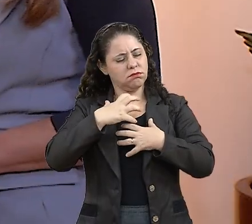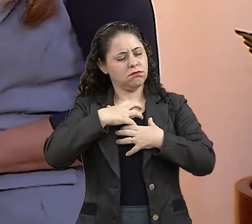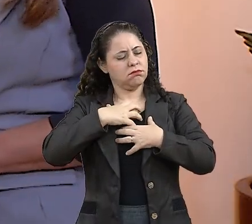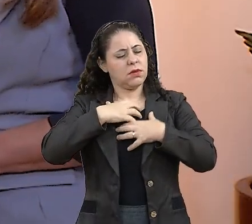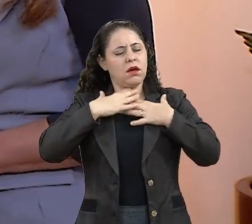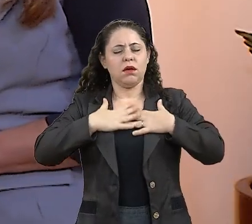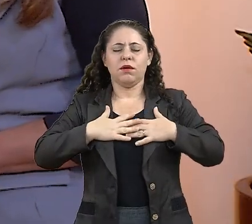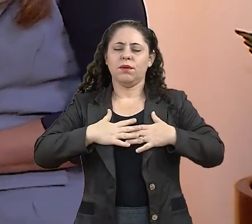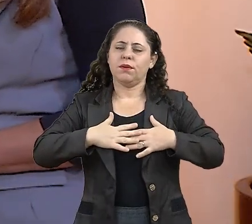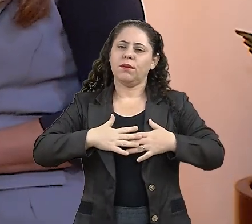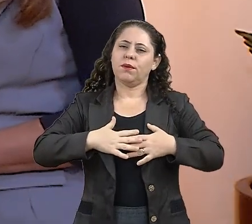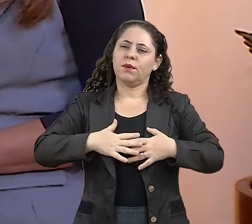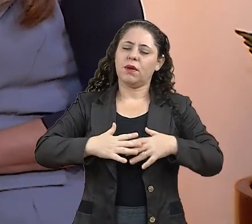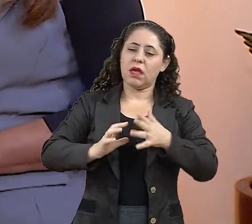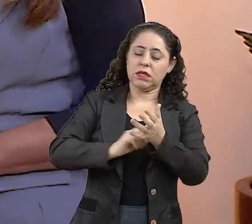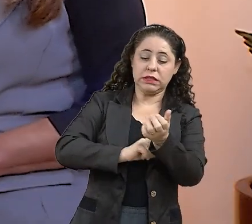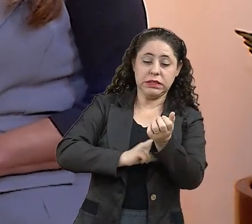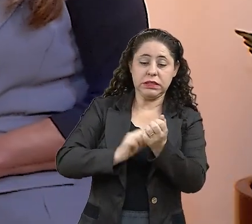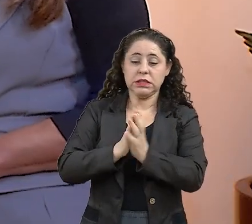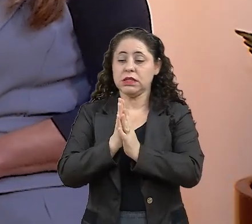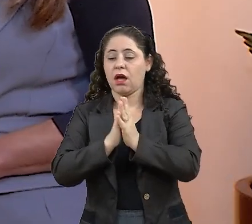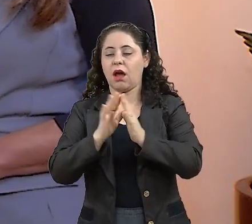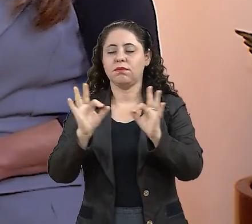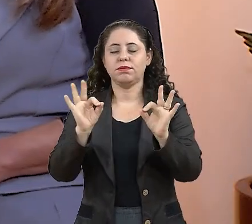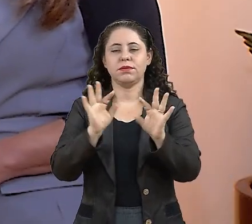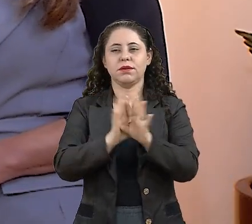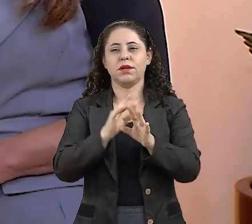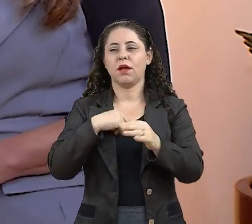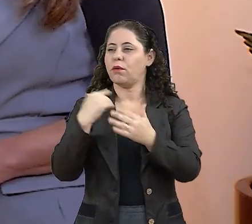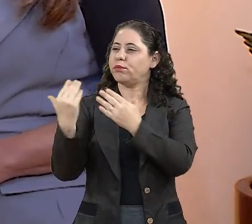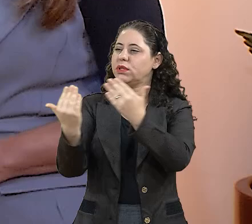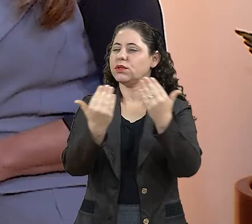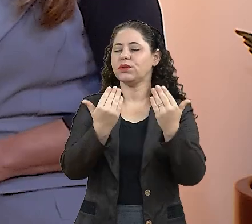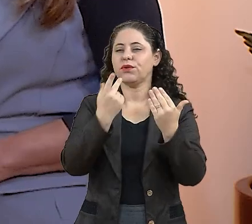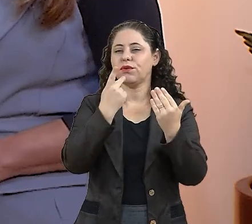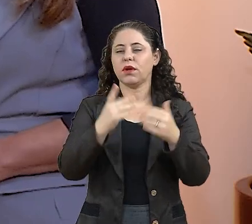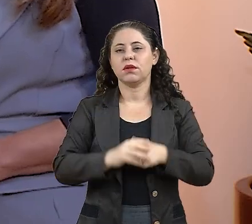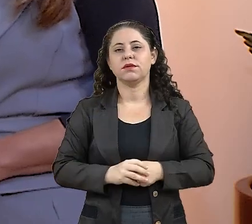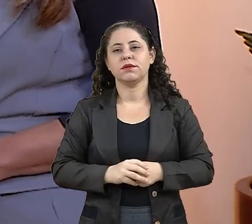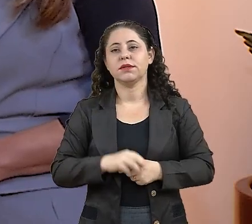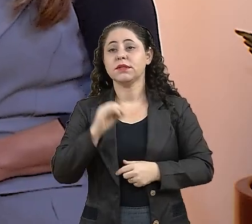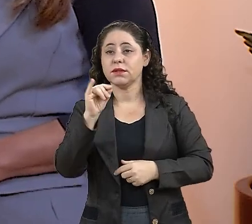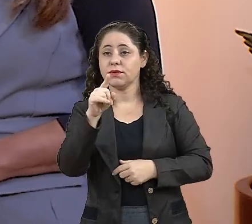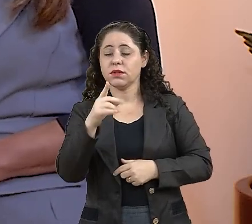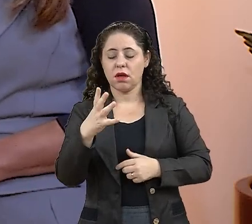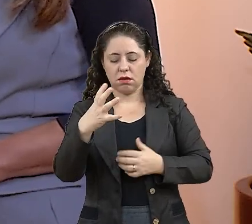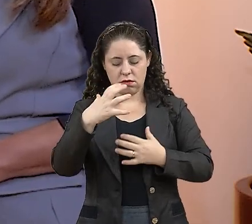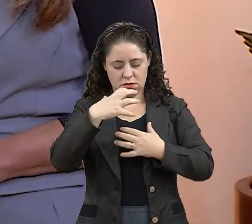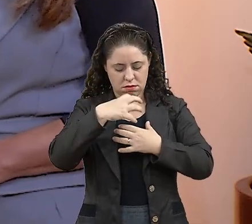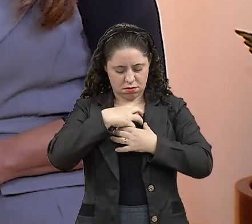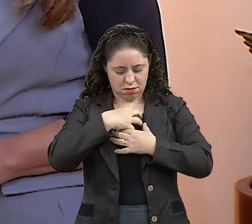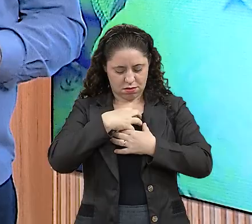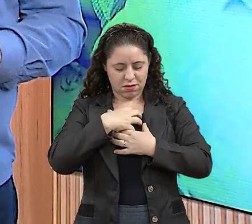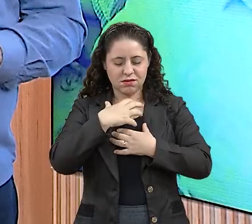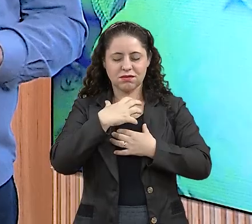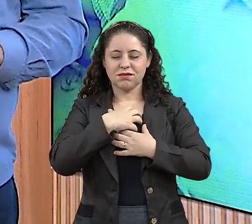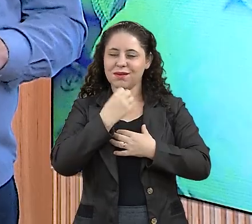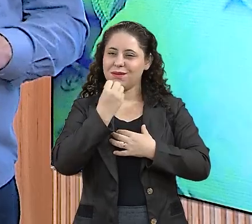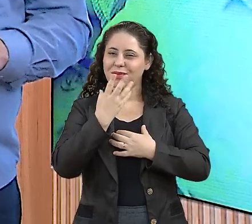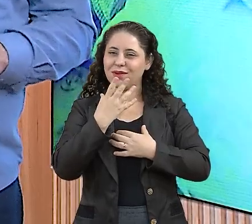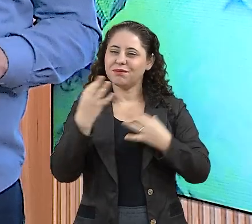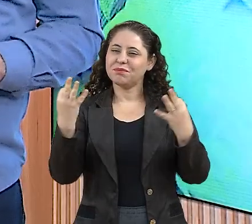espírito, tira a ansiedade, tira... É o que os psicólogos falam, você cria dentro de você bons sentimentos.